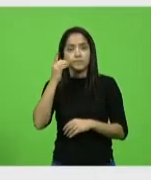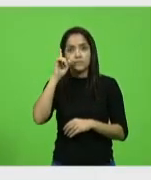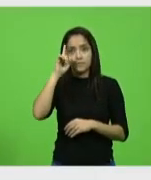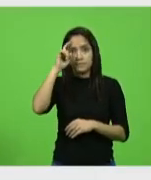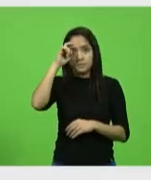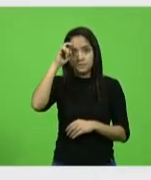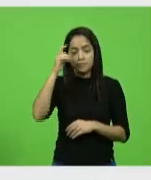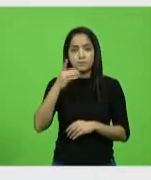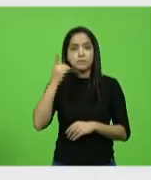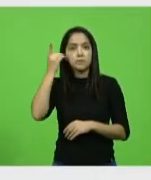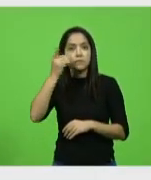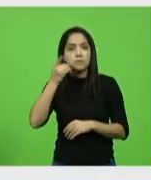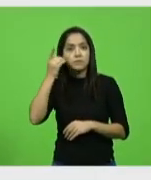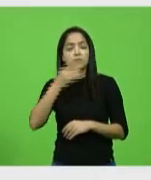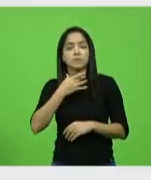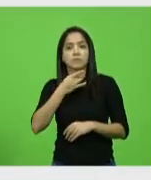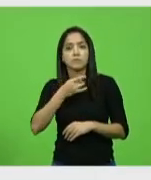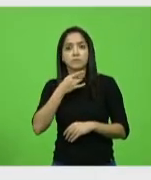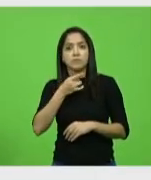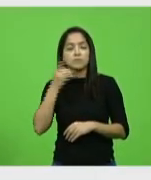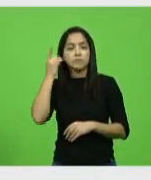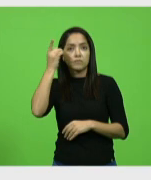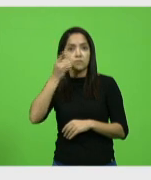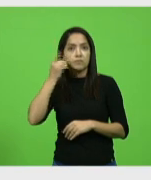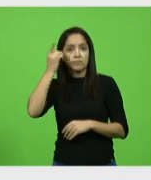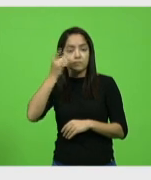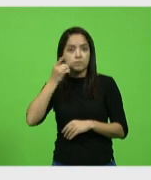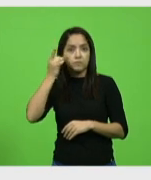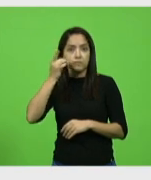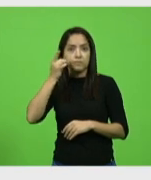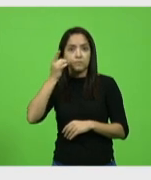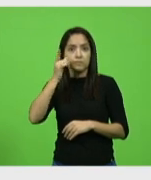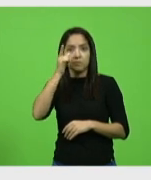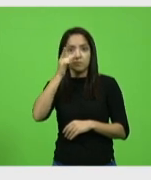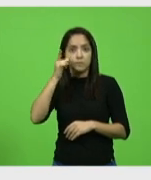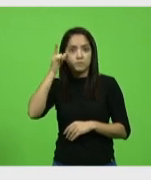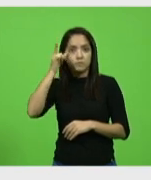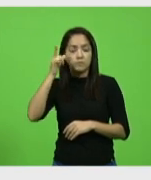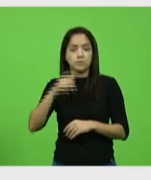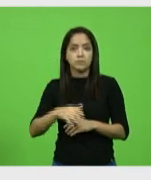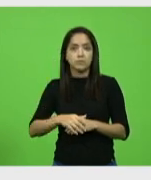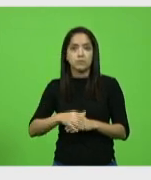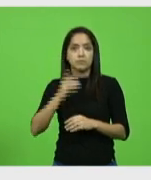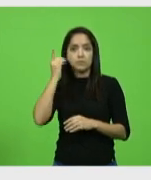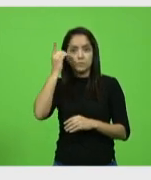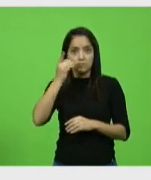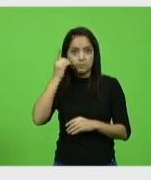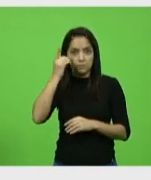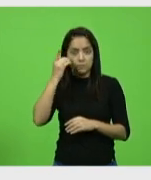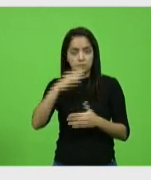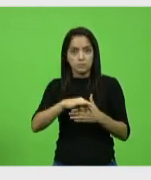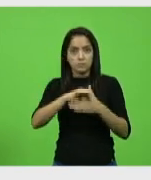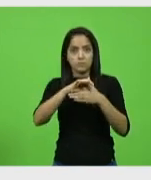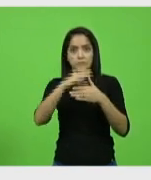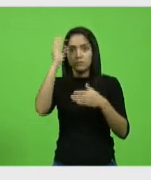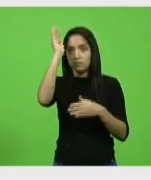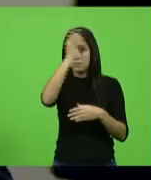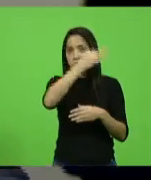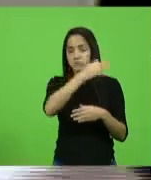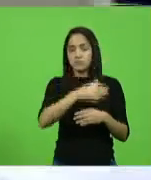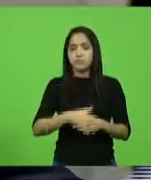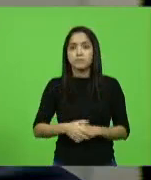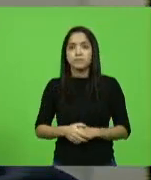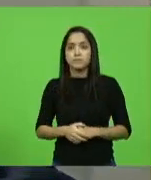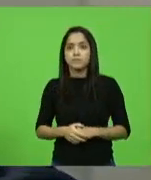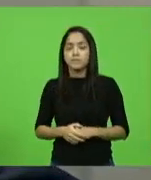no deputado Valdir Cobalquini, no deputado Laércio Schuster e no seu líder deputado Fabiano da Luz.